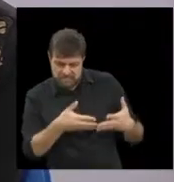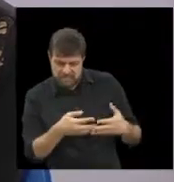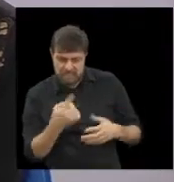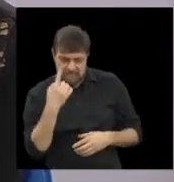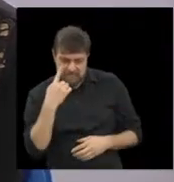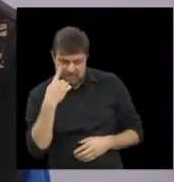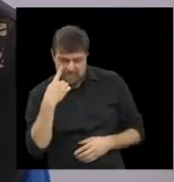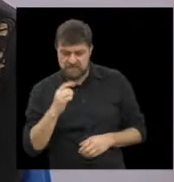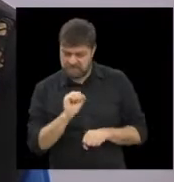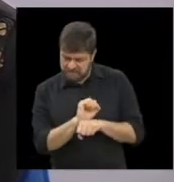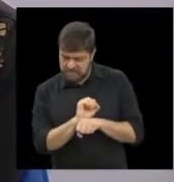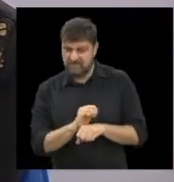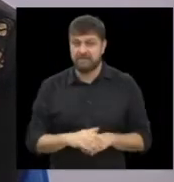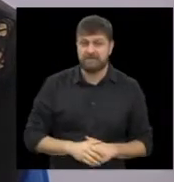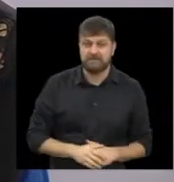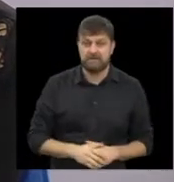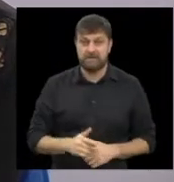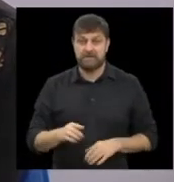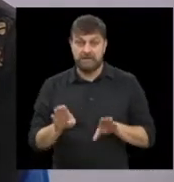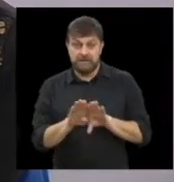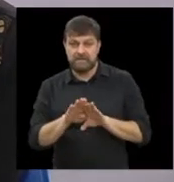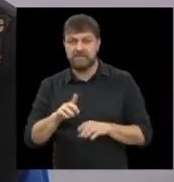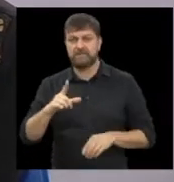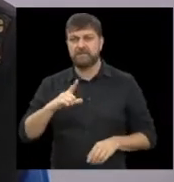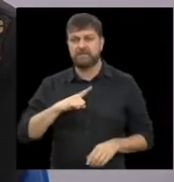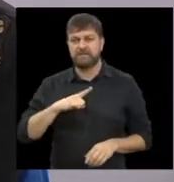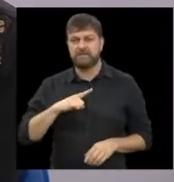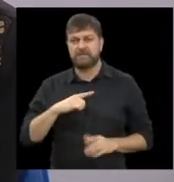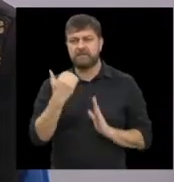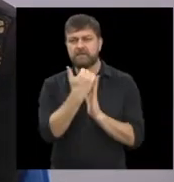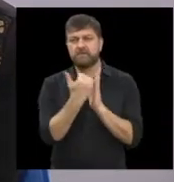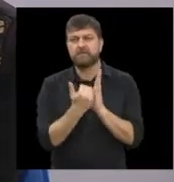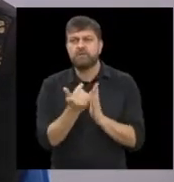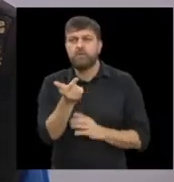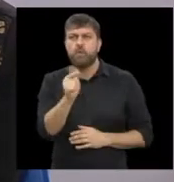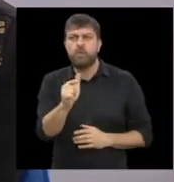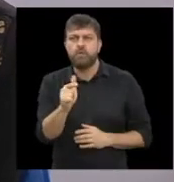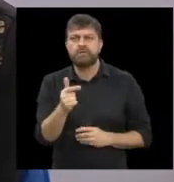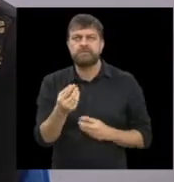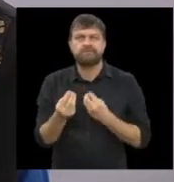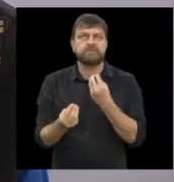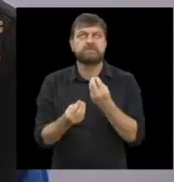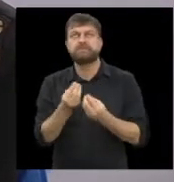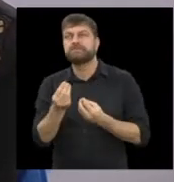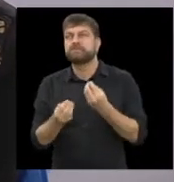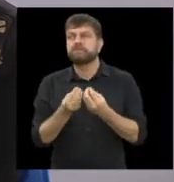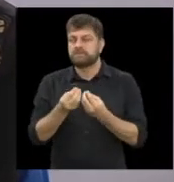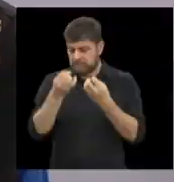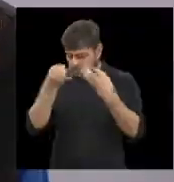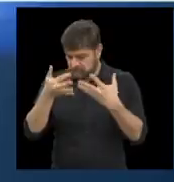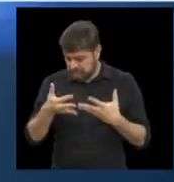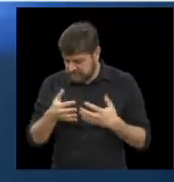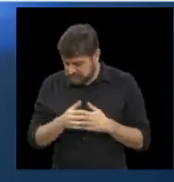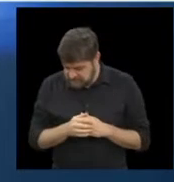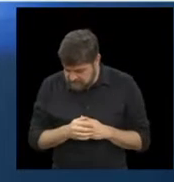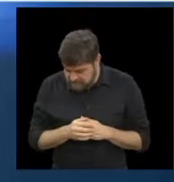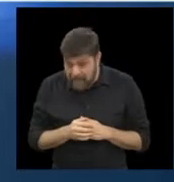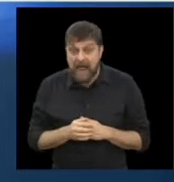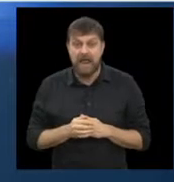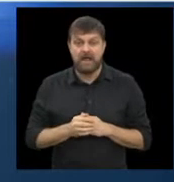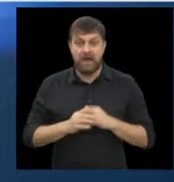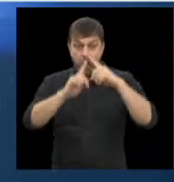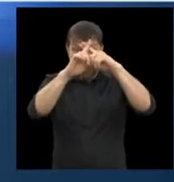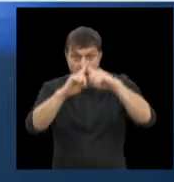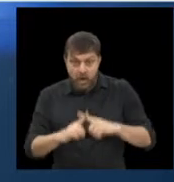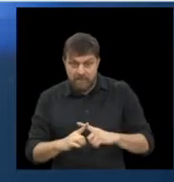Temos também a parte de, como é que a fala, do concurso de fotografia, né? O